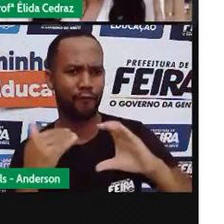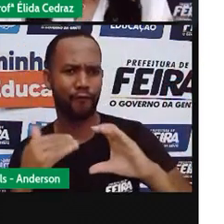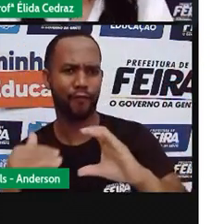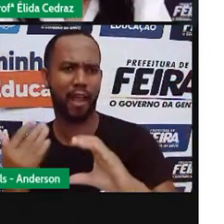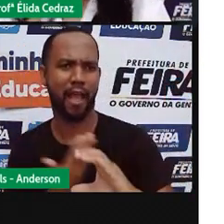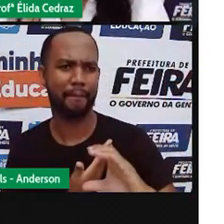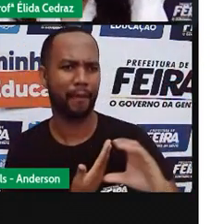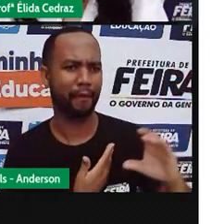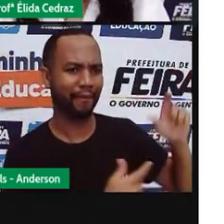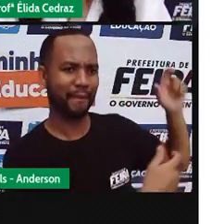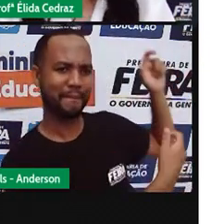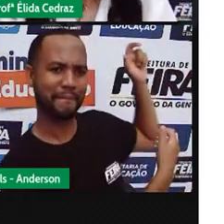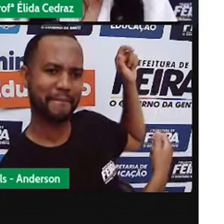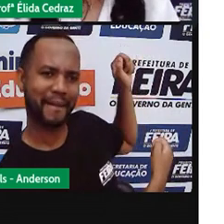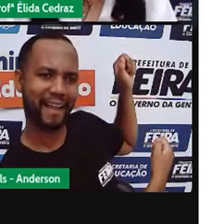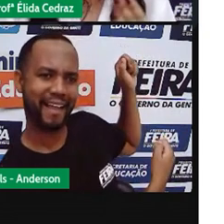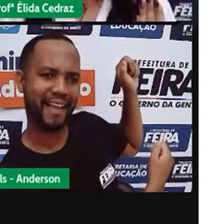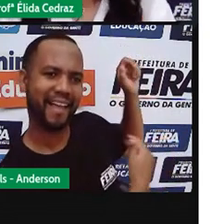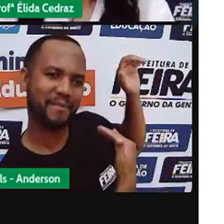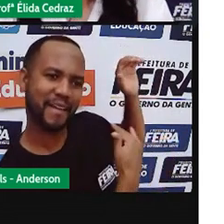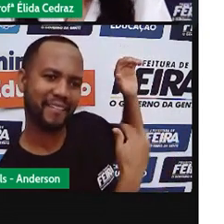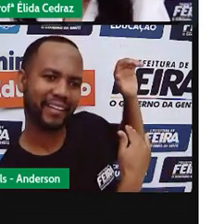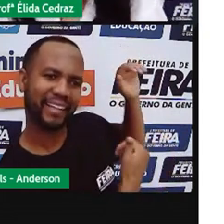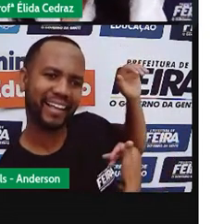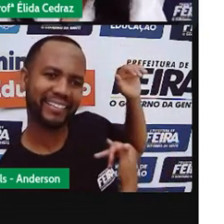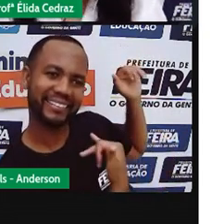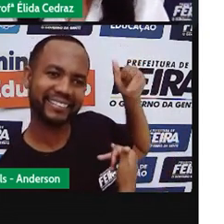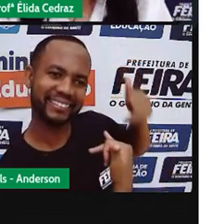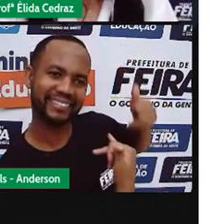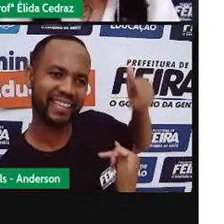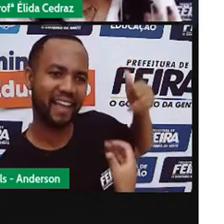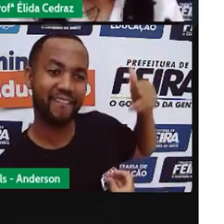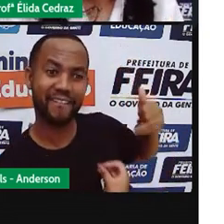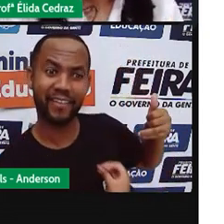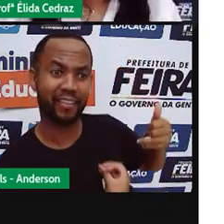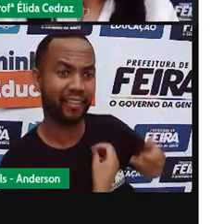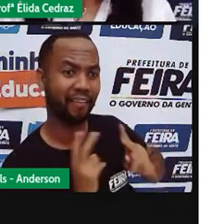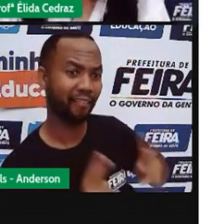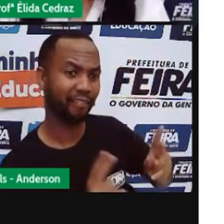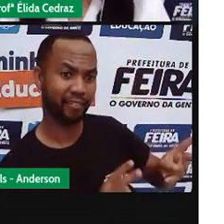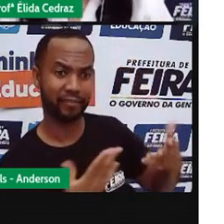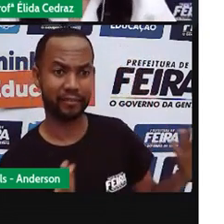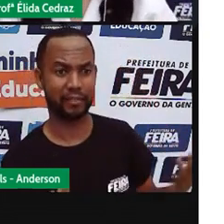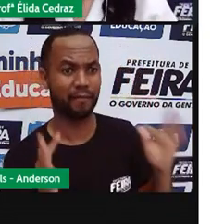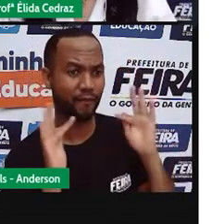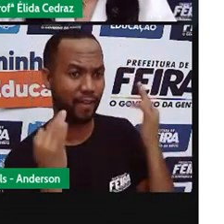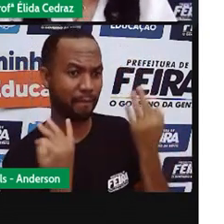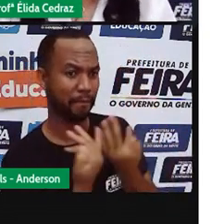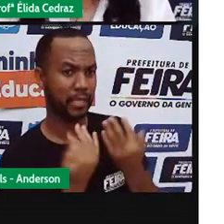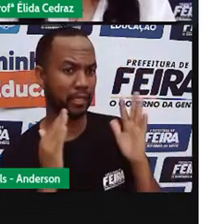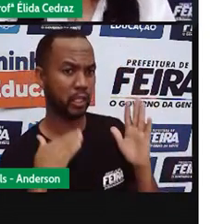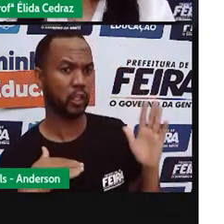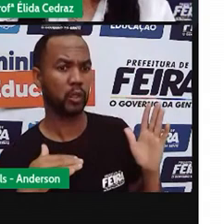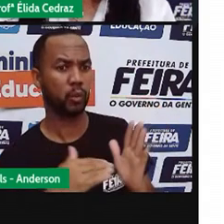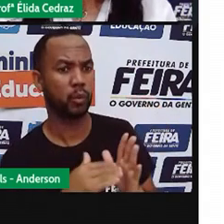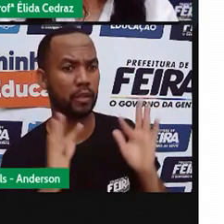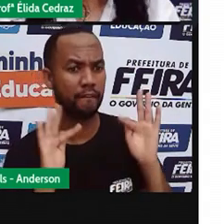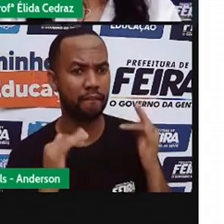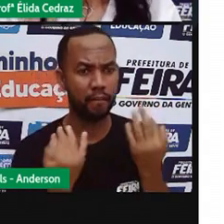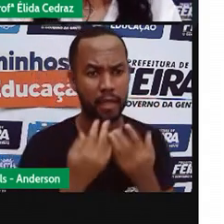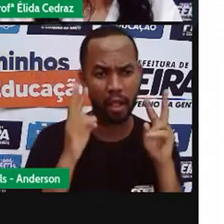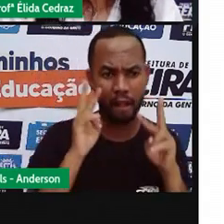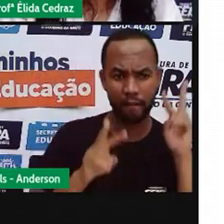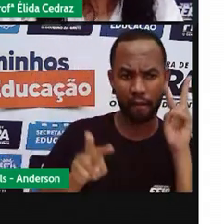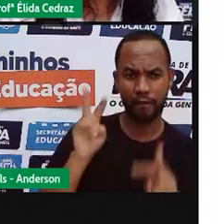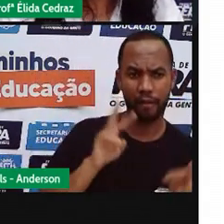colocando a sua localização e pondo a sua vida, a vida da sua família, para todas as pessoas velhas.